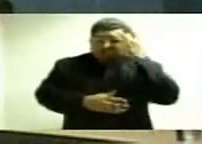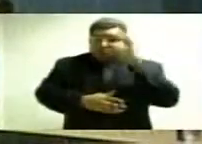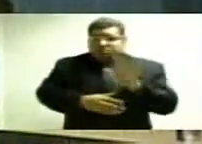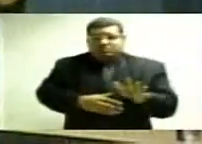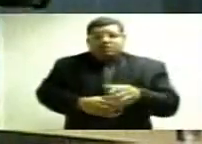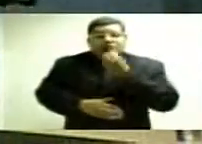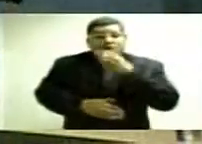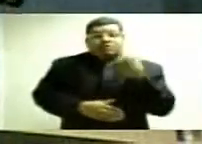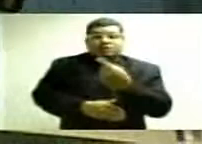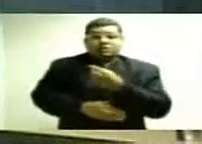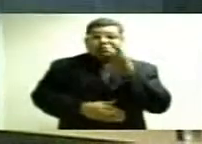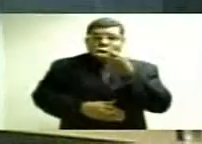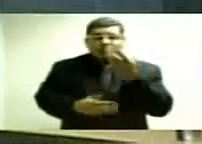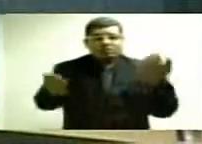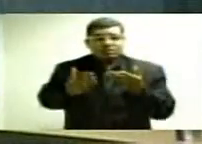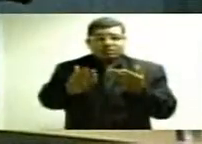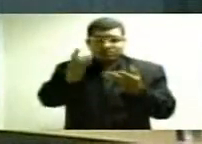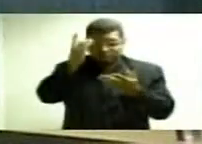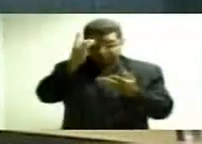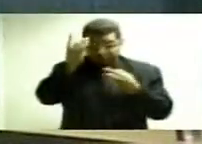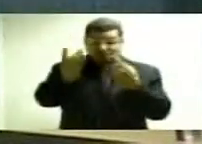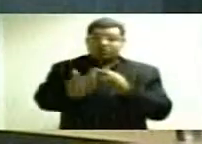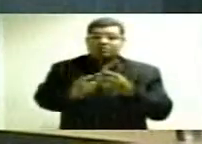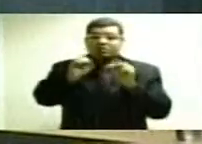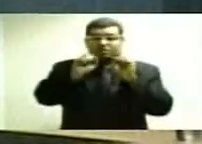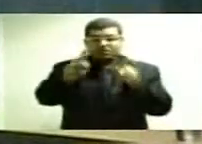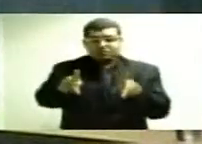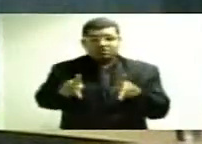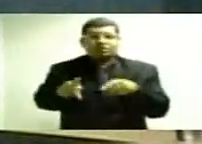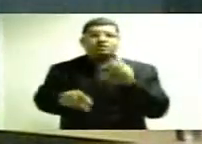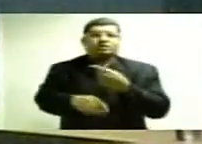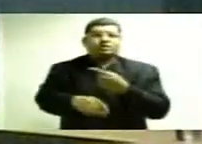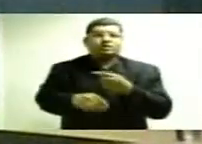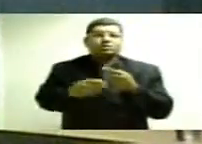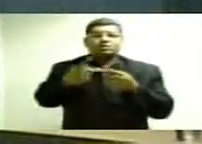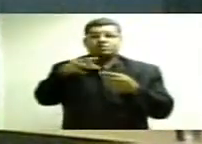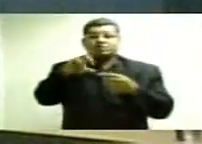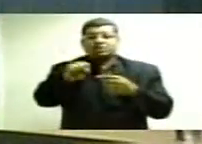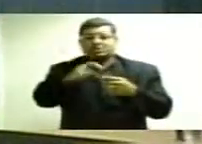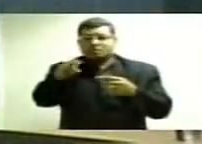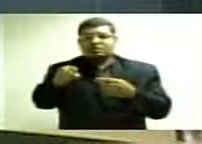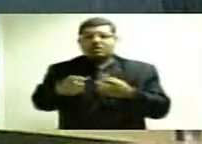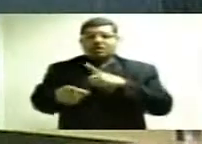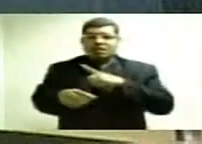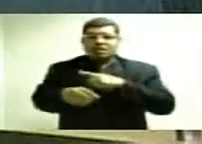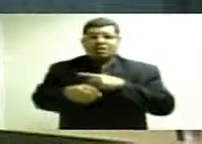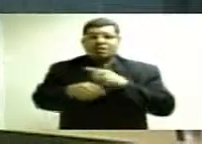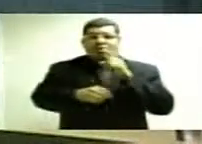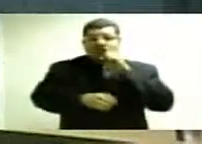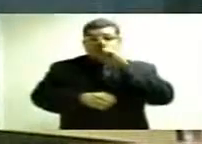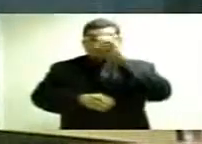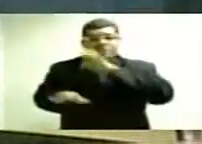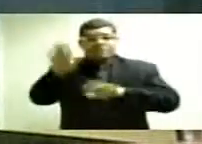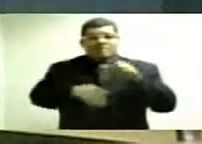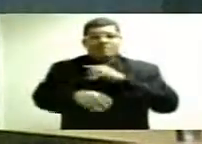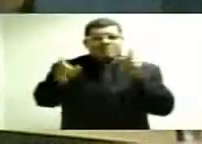Então, nós vamos dizer, nossos aposentados, nossos pensionistas, têm que correr um risco,